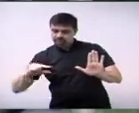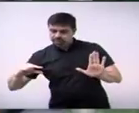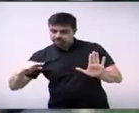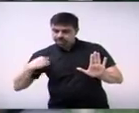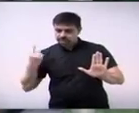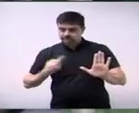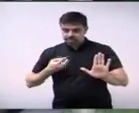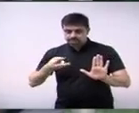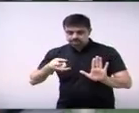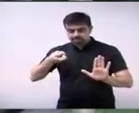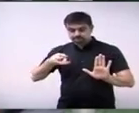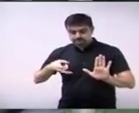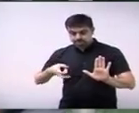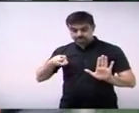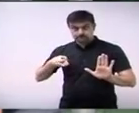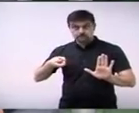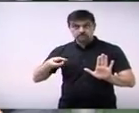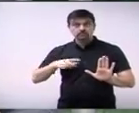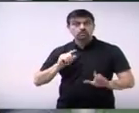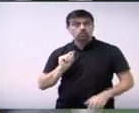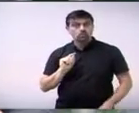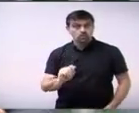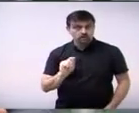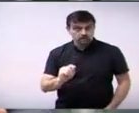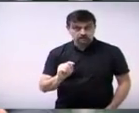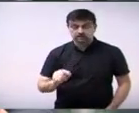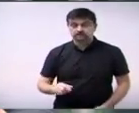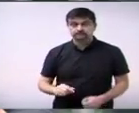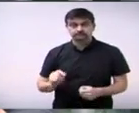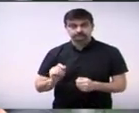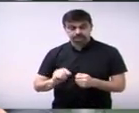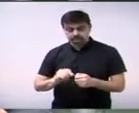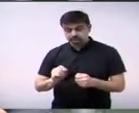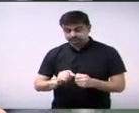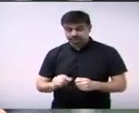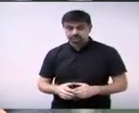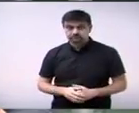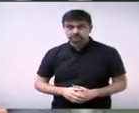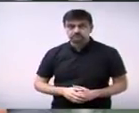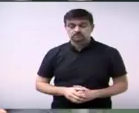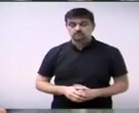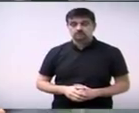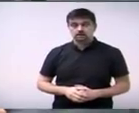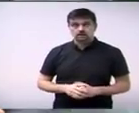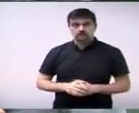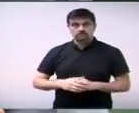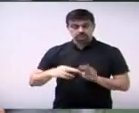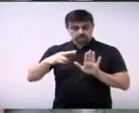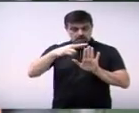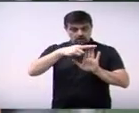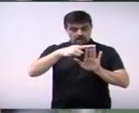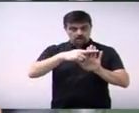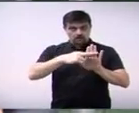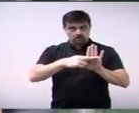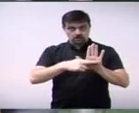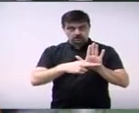substanciais, que é a permissão para regulamentar